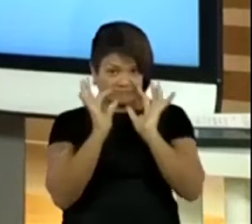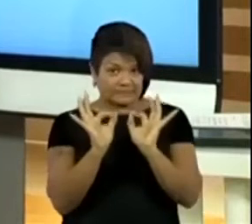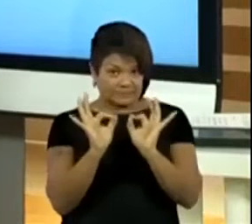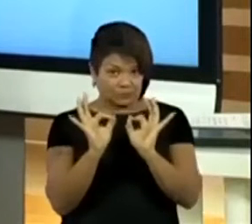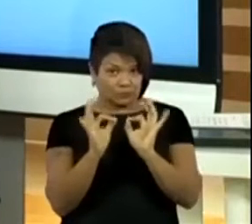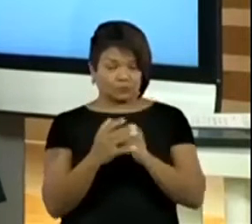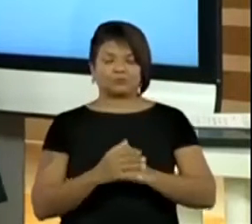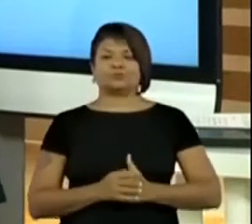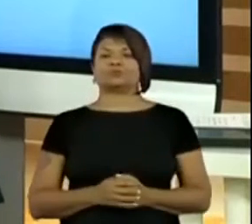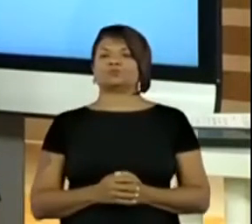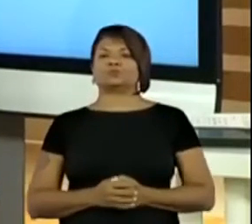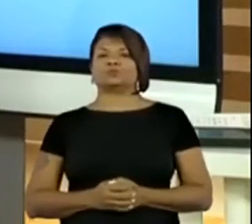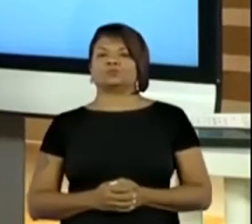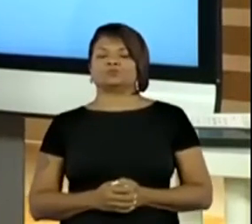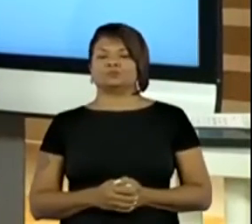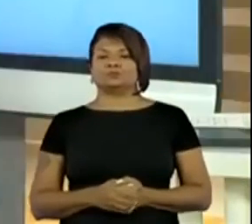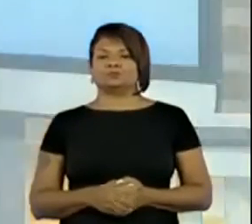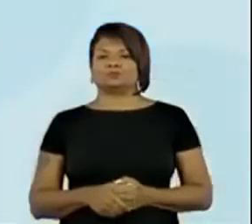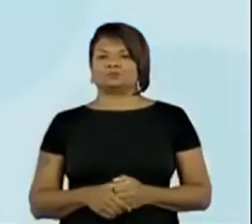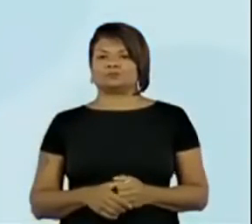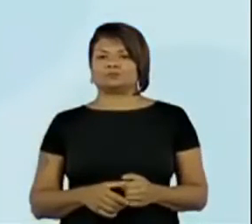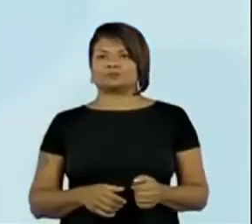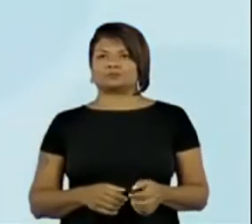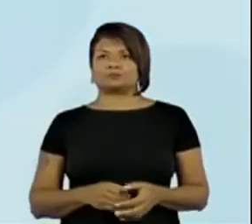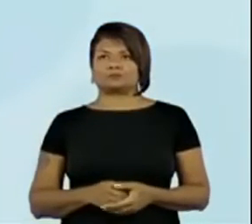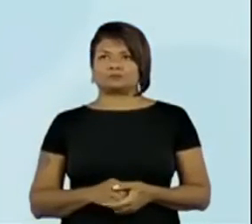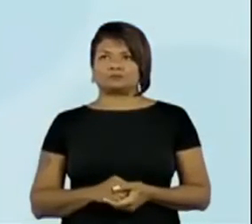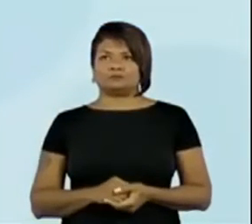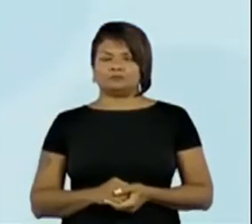Você achou